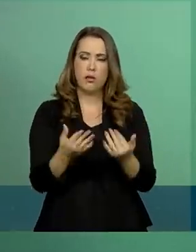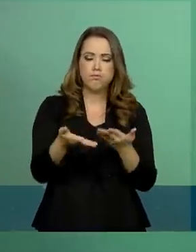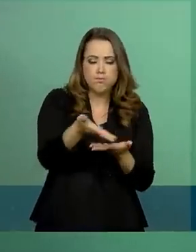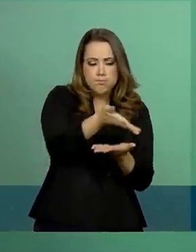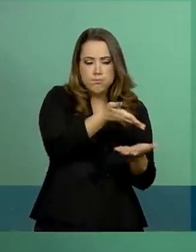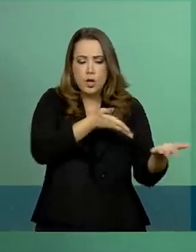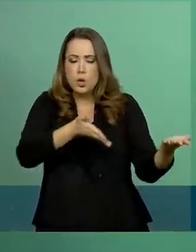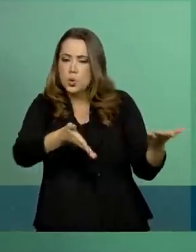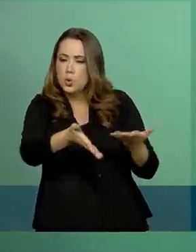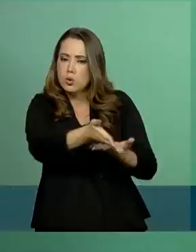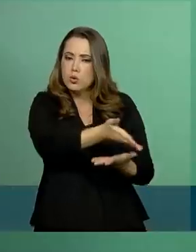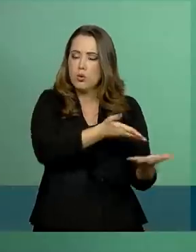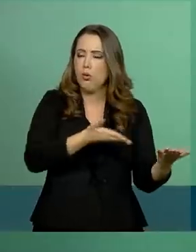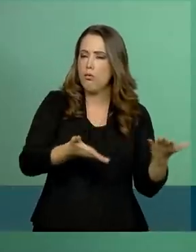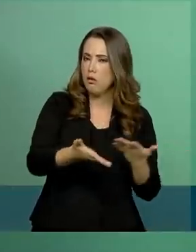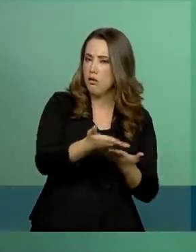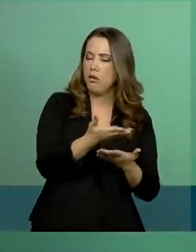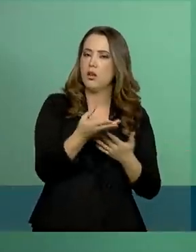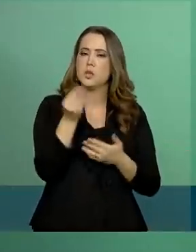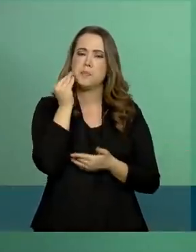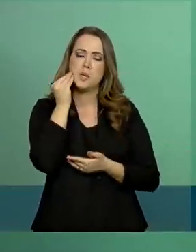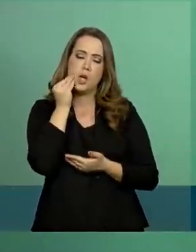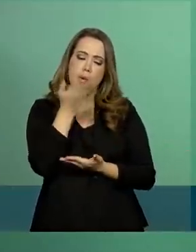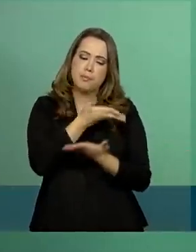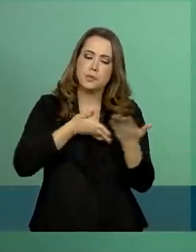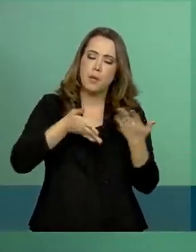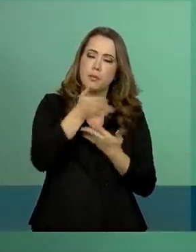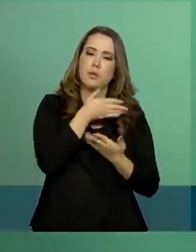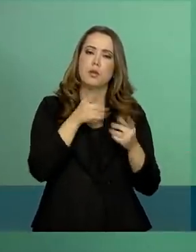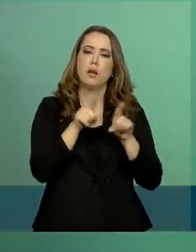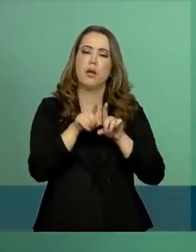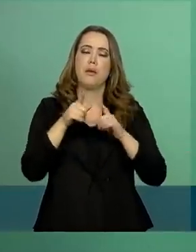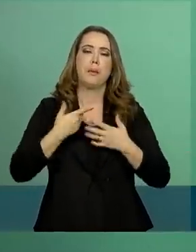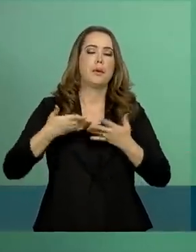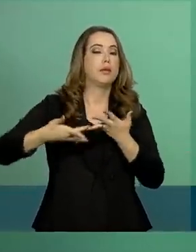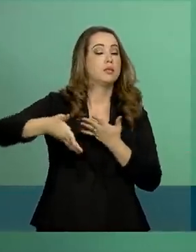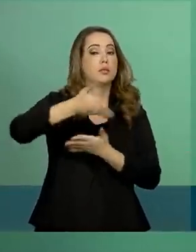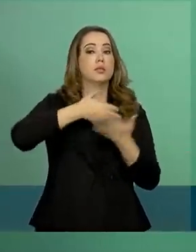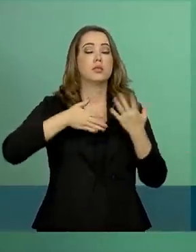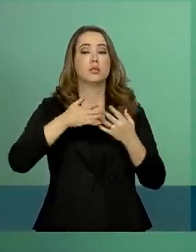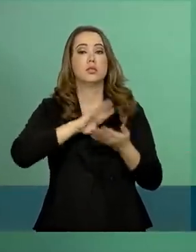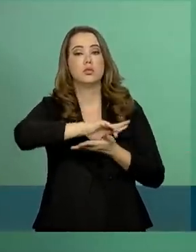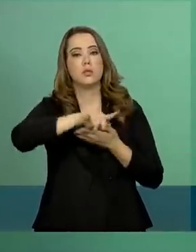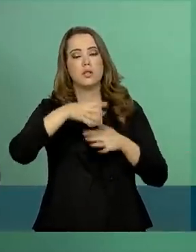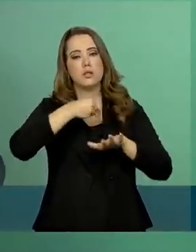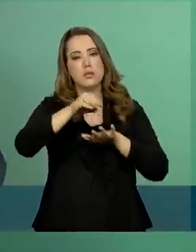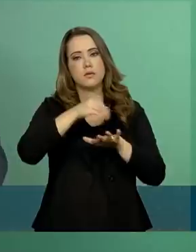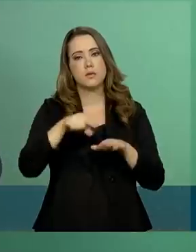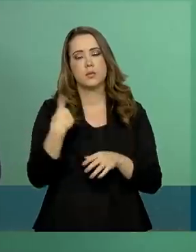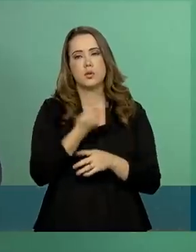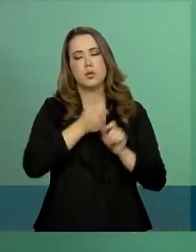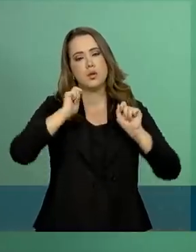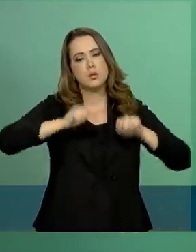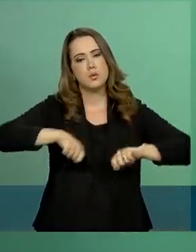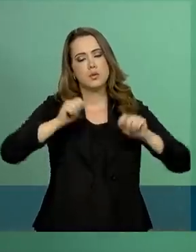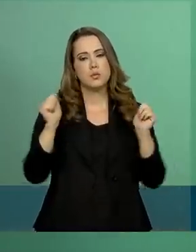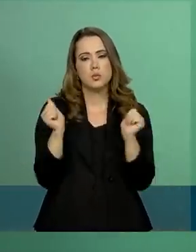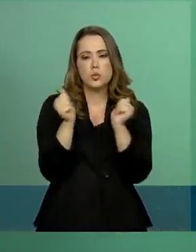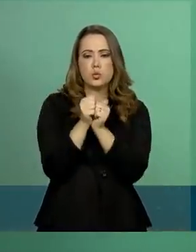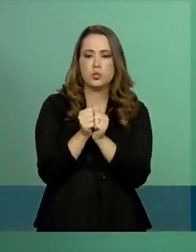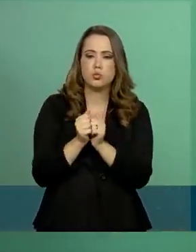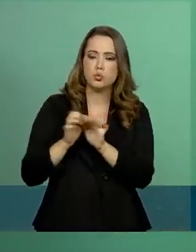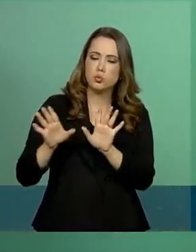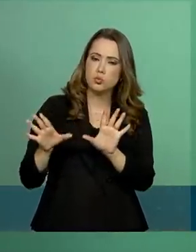percepções do parlamento de forma que haja uma mescla de informações e que nós possamos juntos